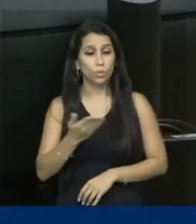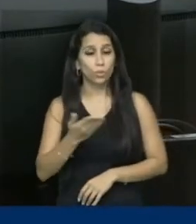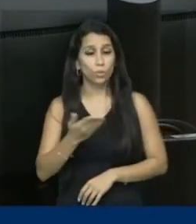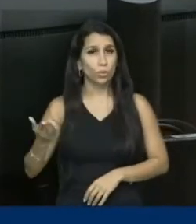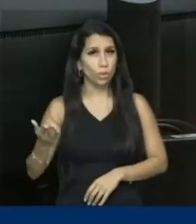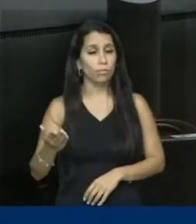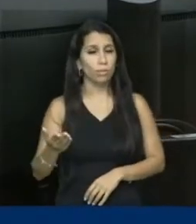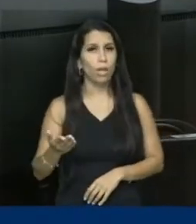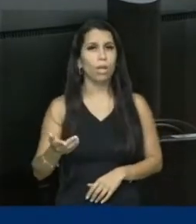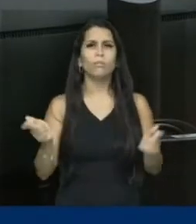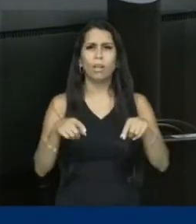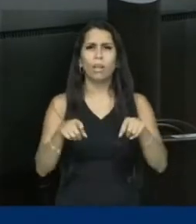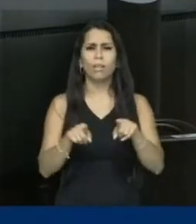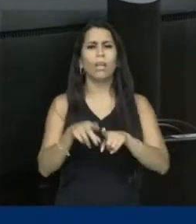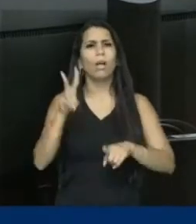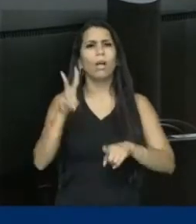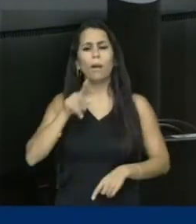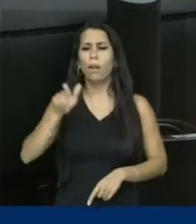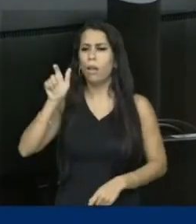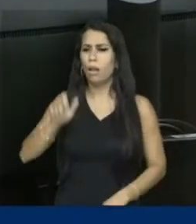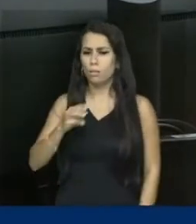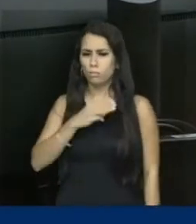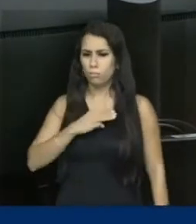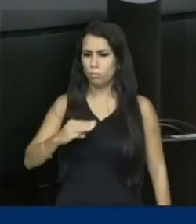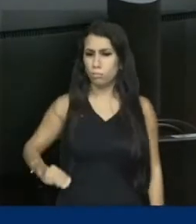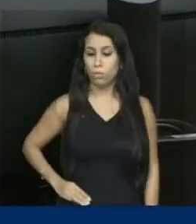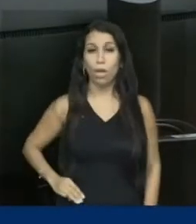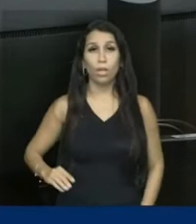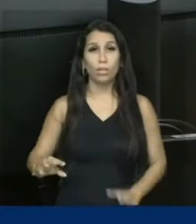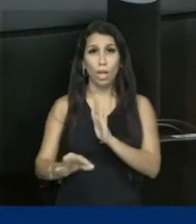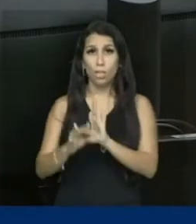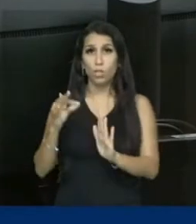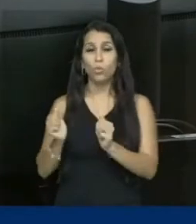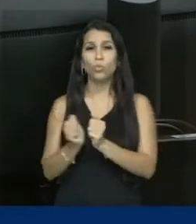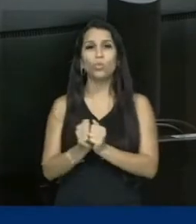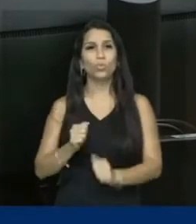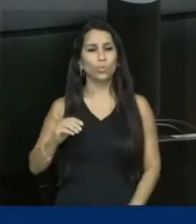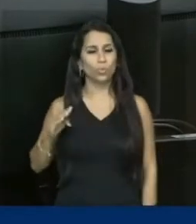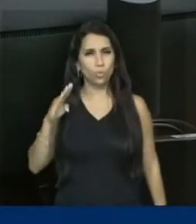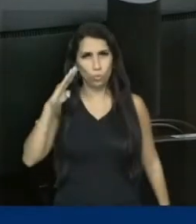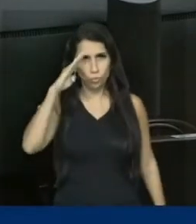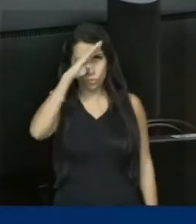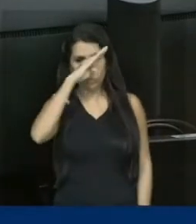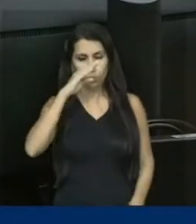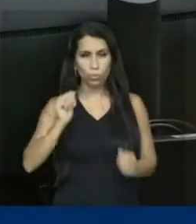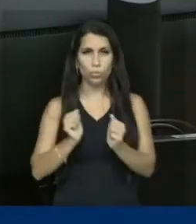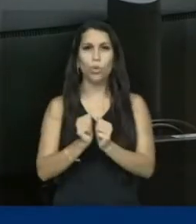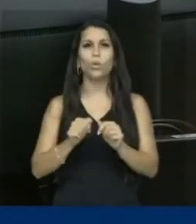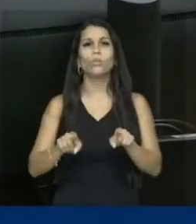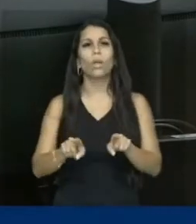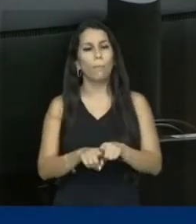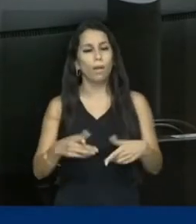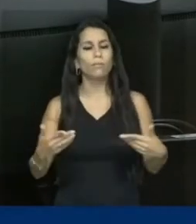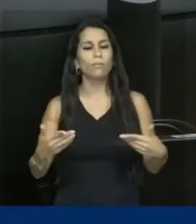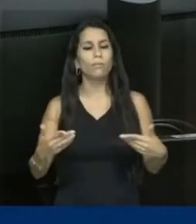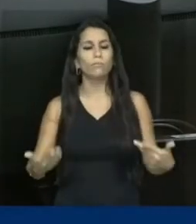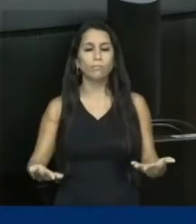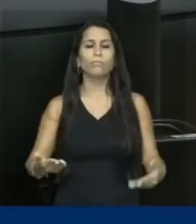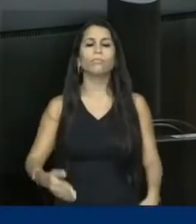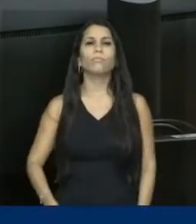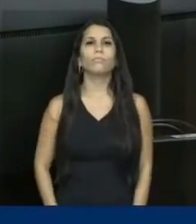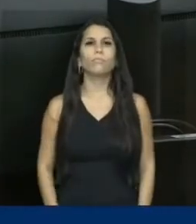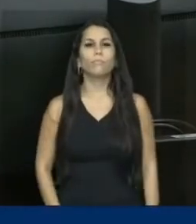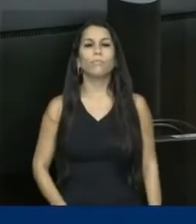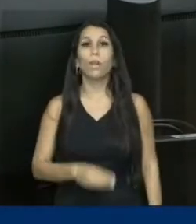Cabe também recordar que o ministro da Educação assinou, junto ao presidente da República e a ministra de Estado, Mulher, Família e Direitos